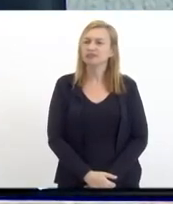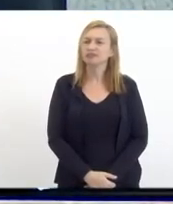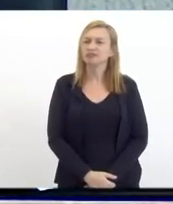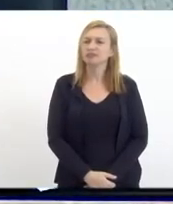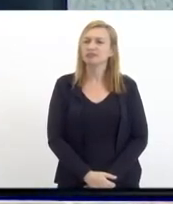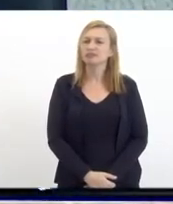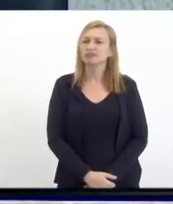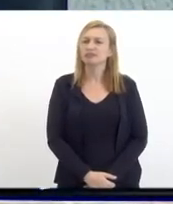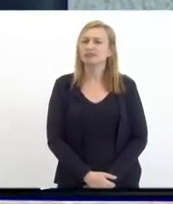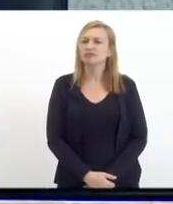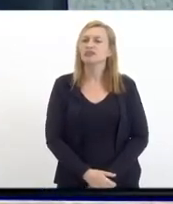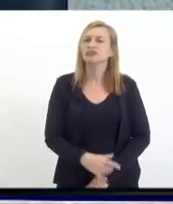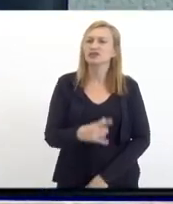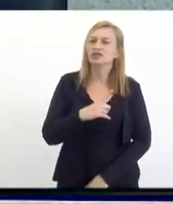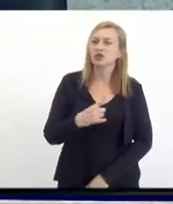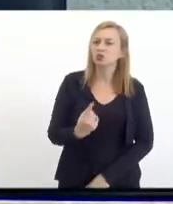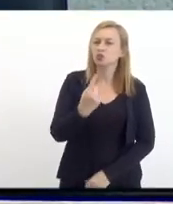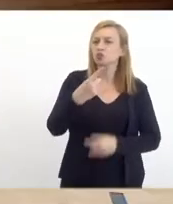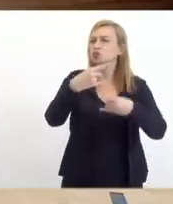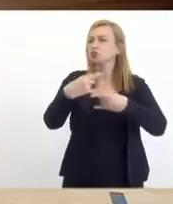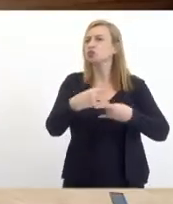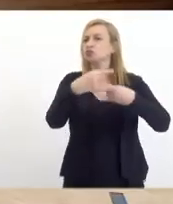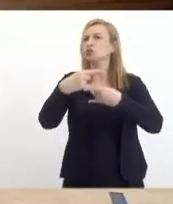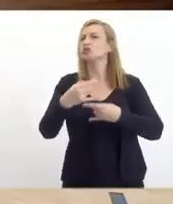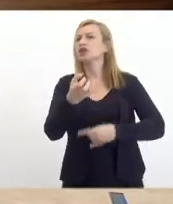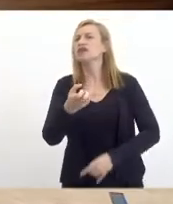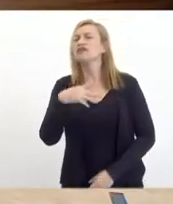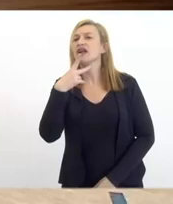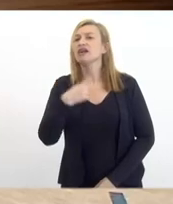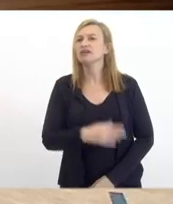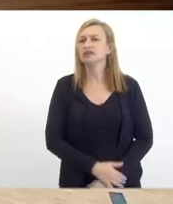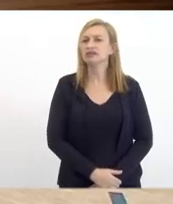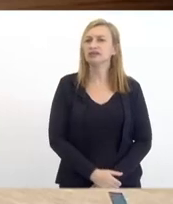algum participante do zoom que queira usar da palavra